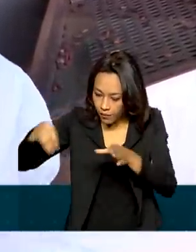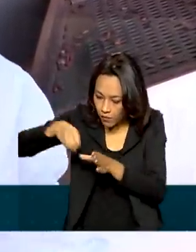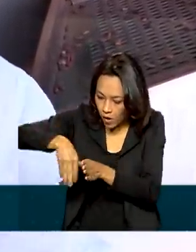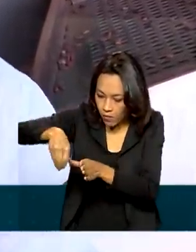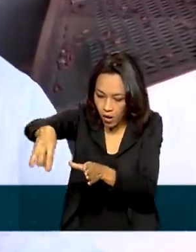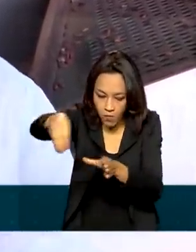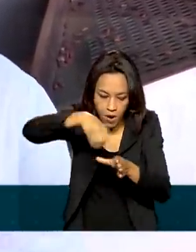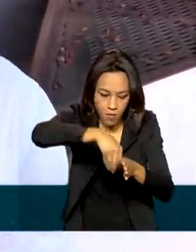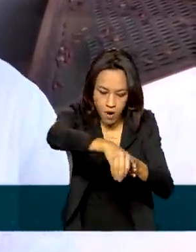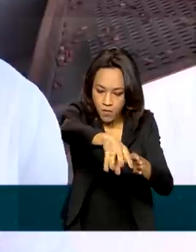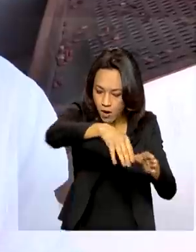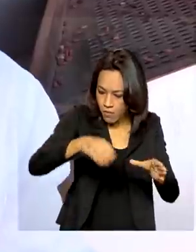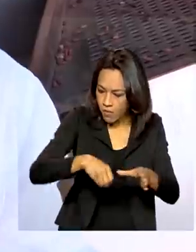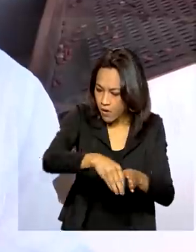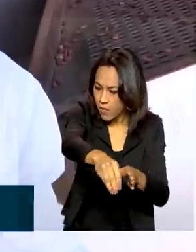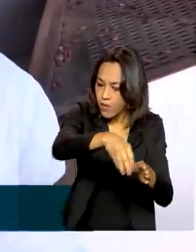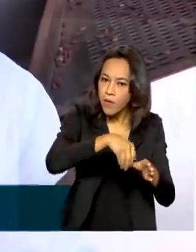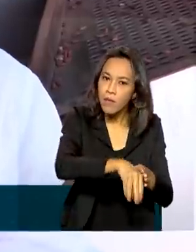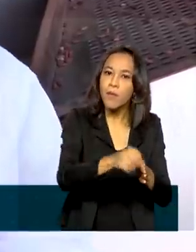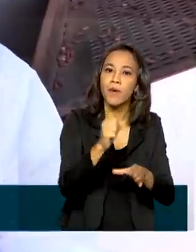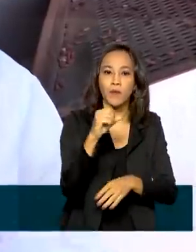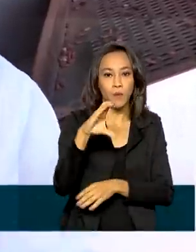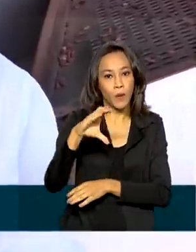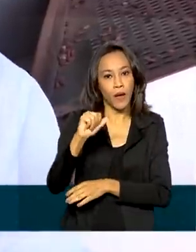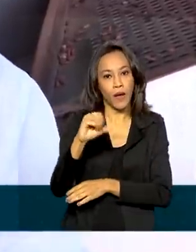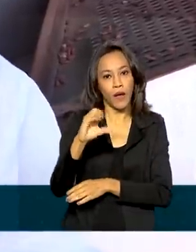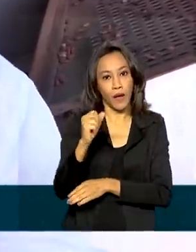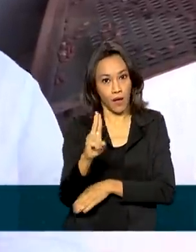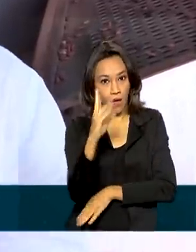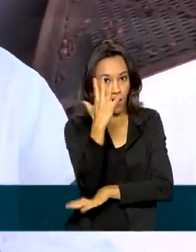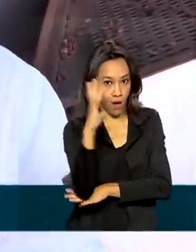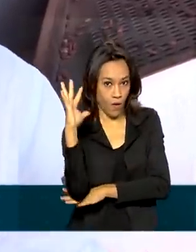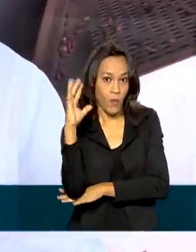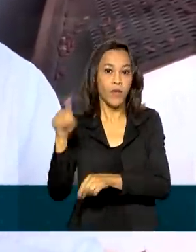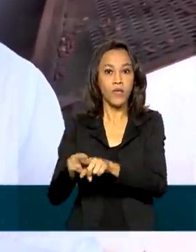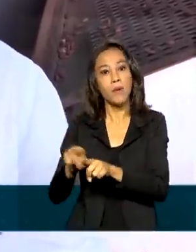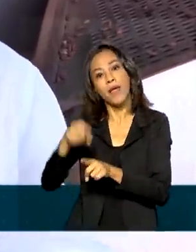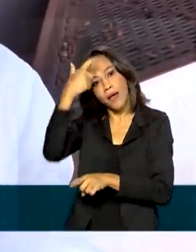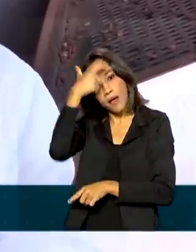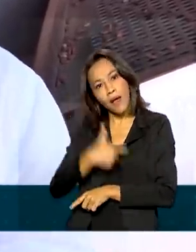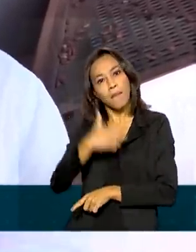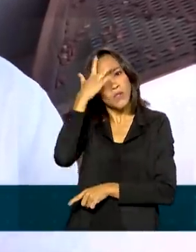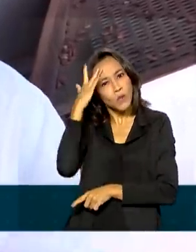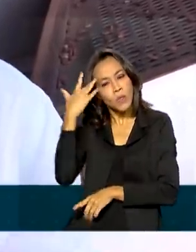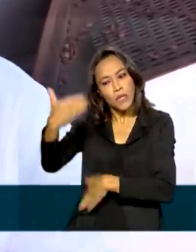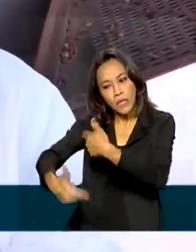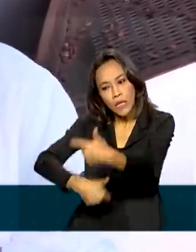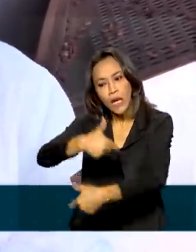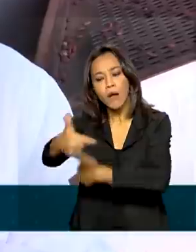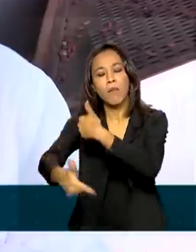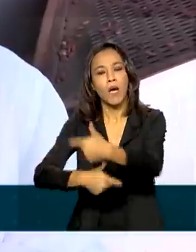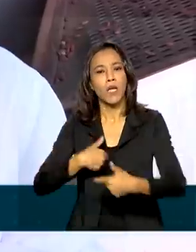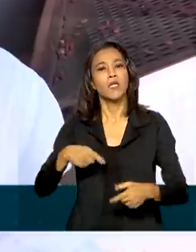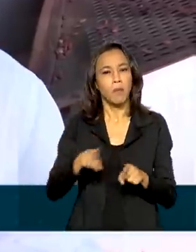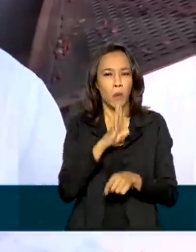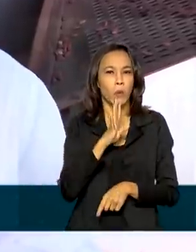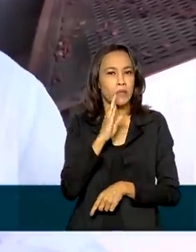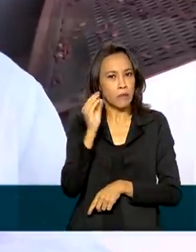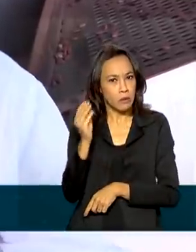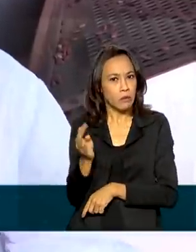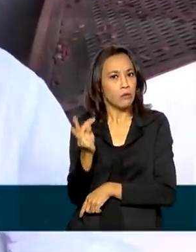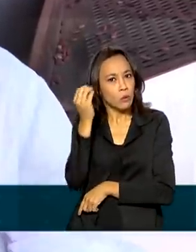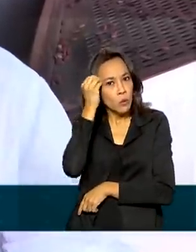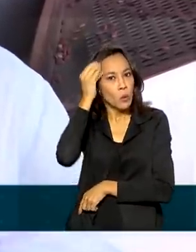se realiza a produção do cacau, a produção e o produtor e também o nível técnico.